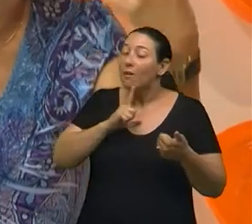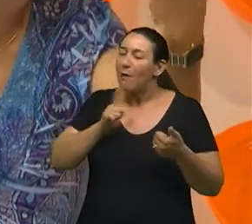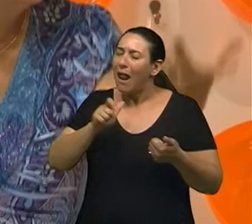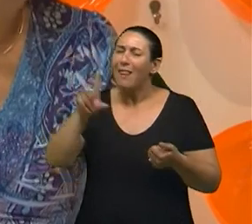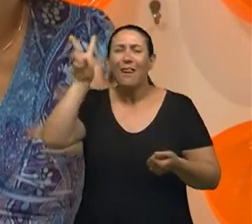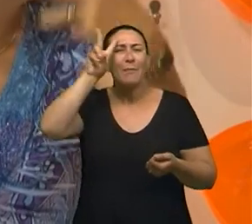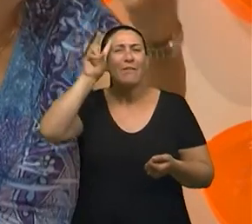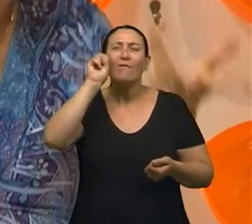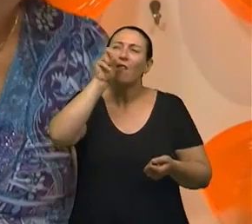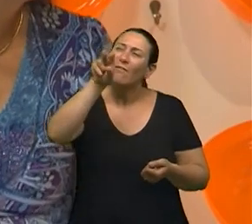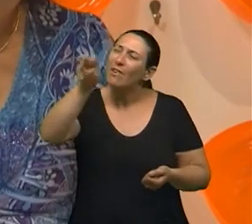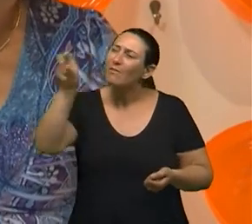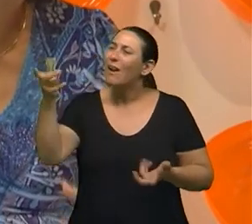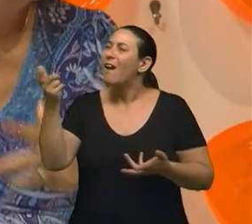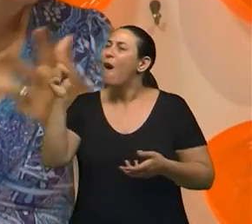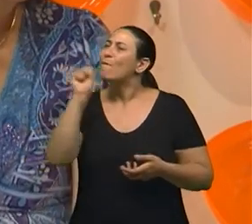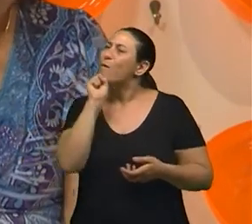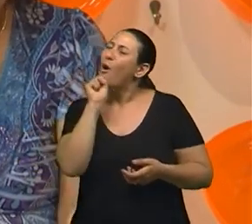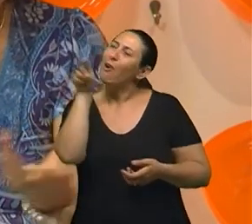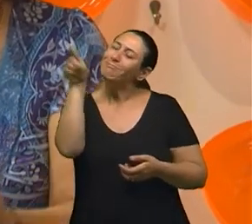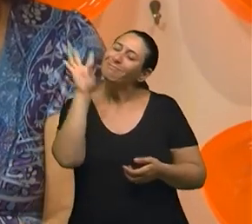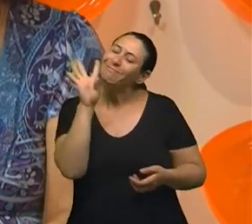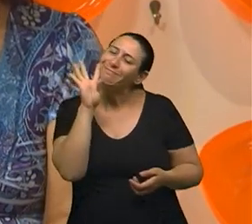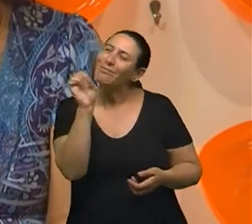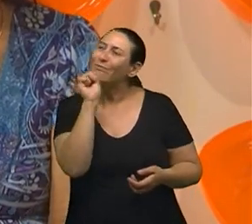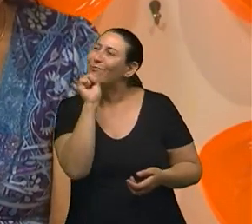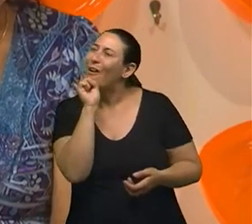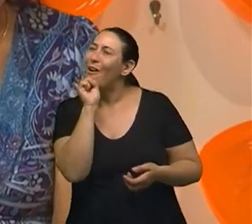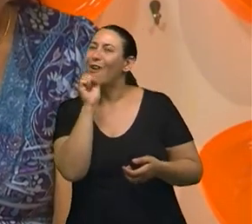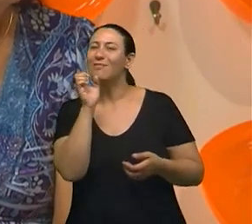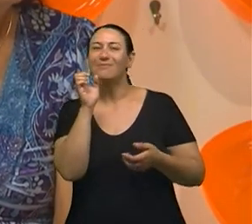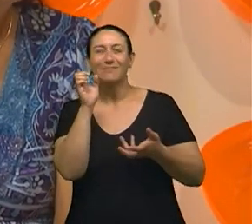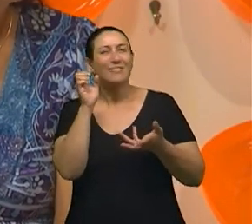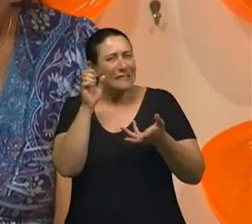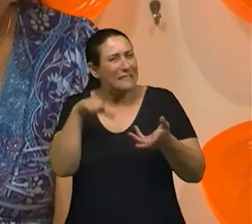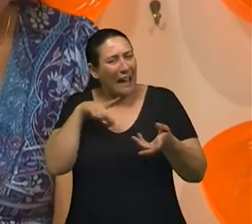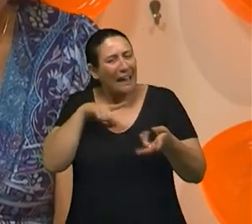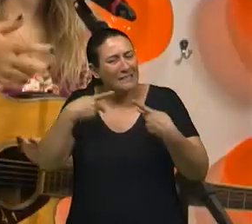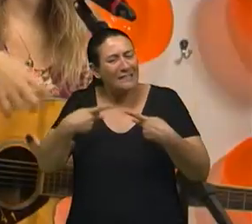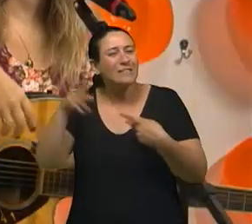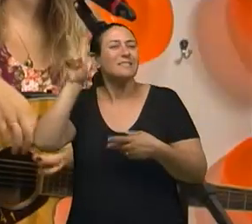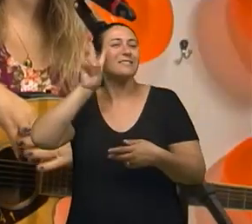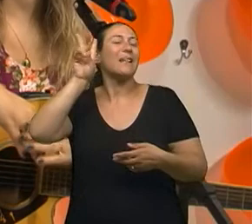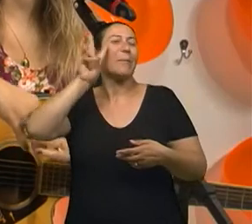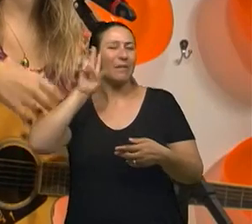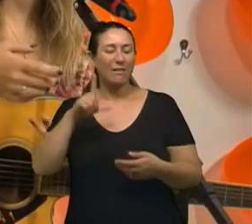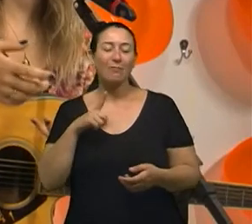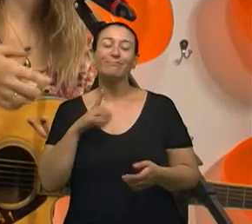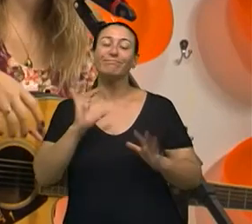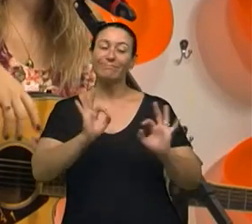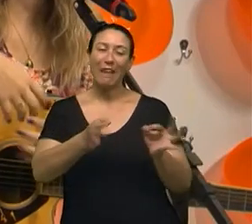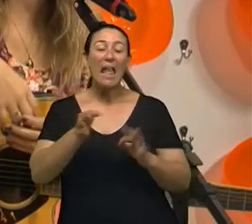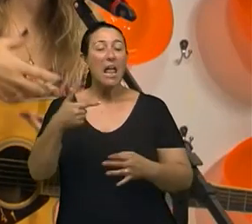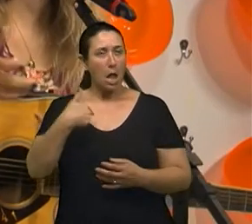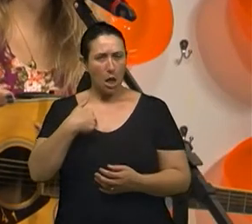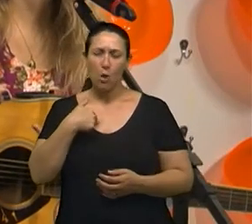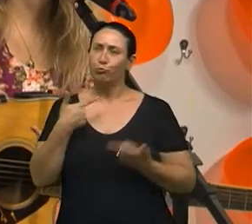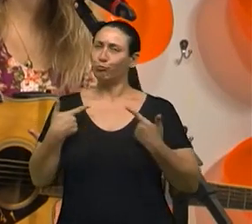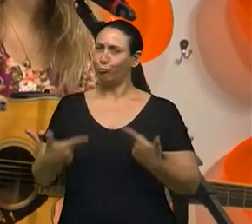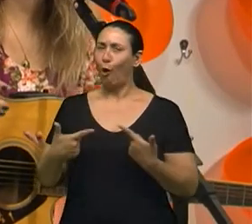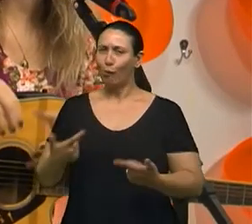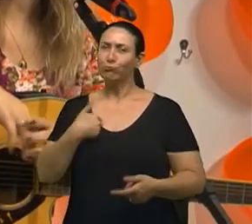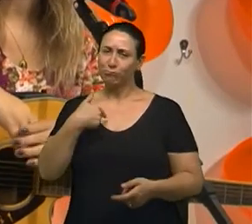vozes que a gente viu, a voz dos amigos, né? Voz de outros parentes, né? Eu tenho a sorte de ter tido uma avó que era muito